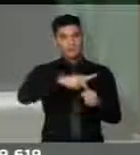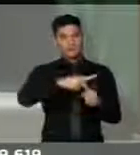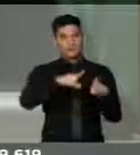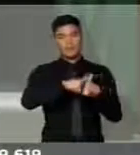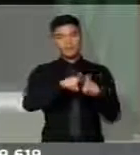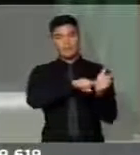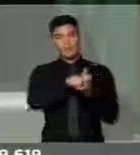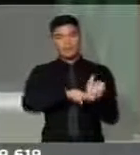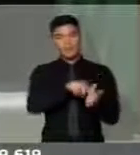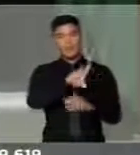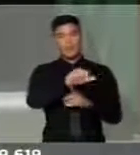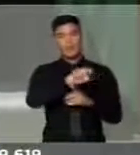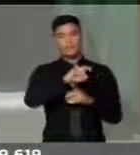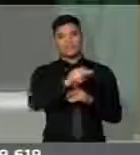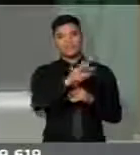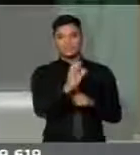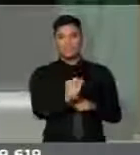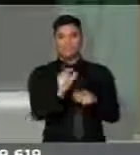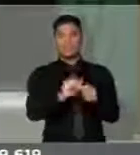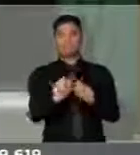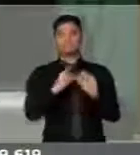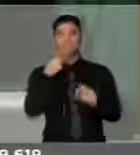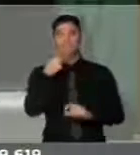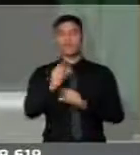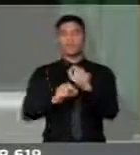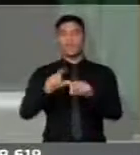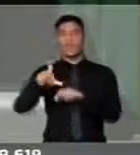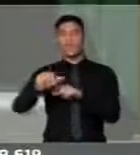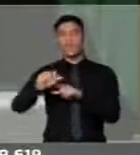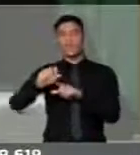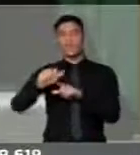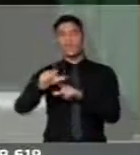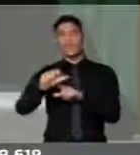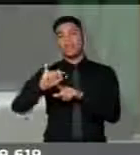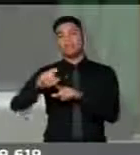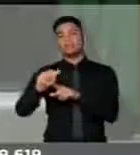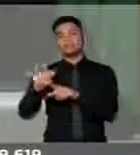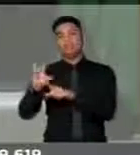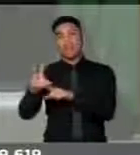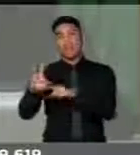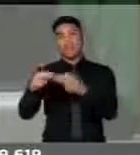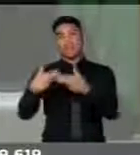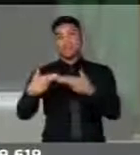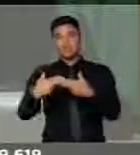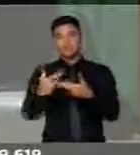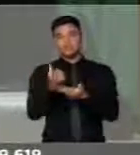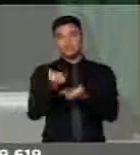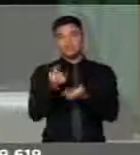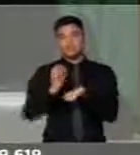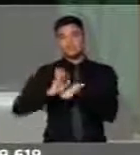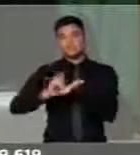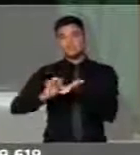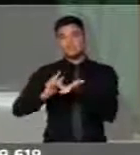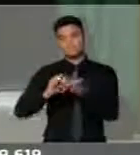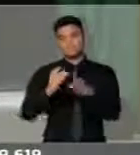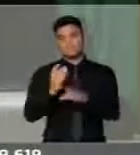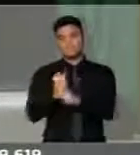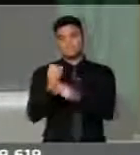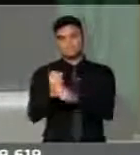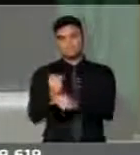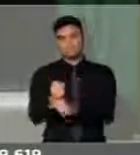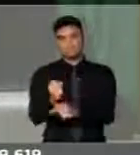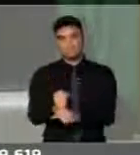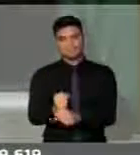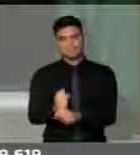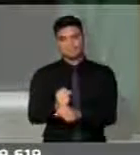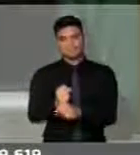Jato, foi dizer que o que valia para a pedalada fiscal, o que juntou de dinheiro com operações de crédito pedalada fiscal, foi